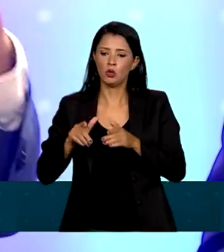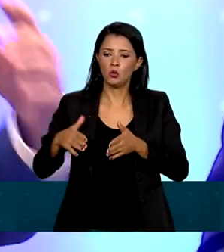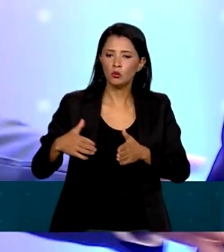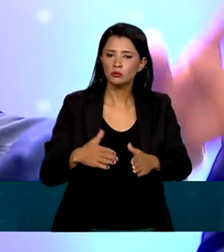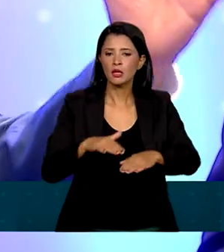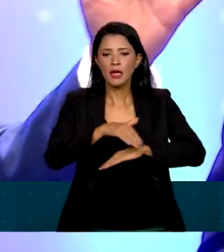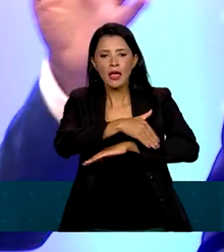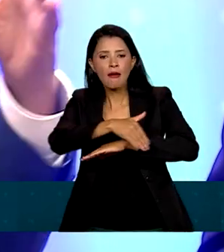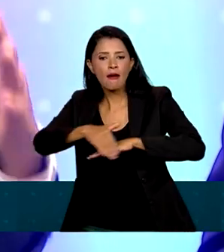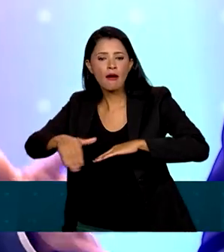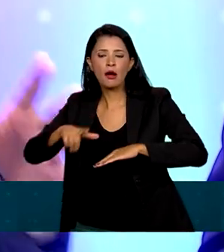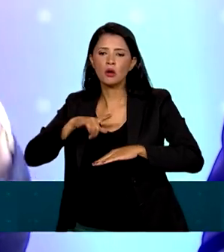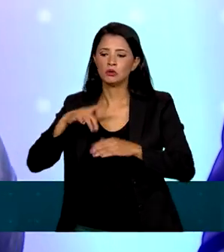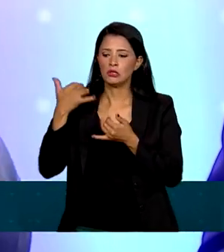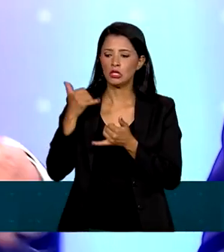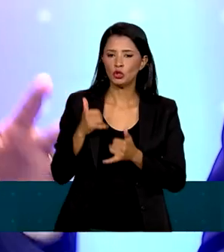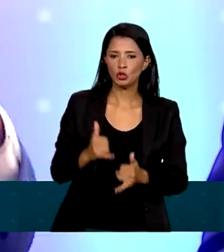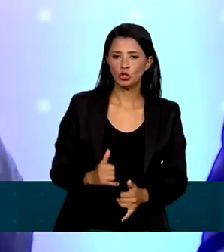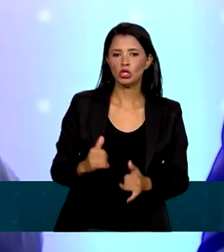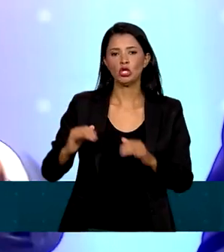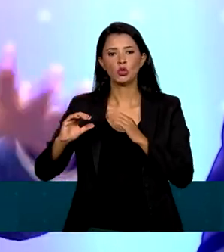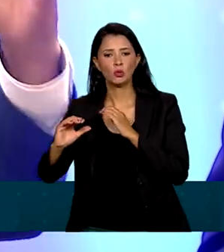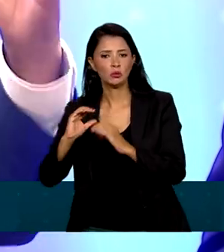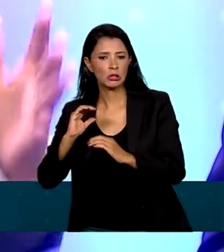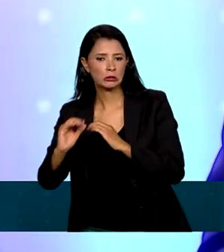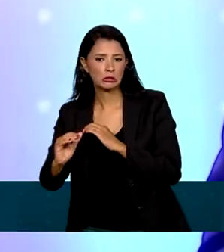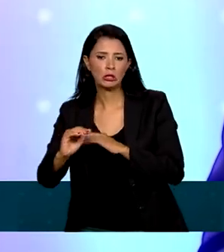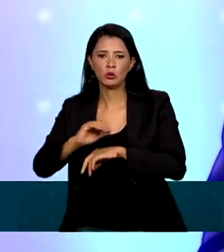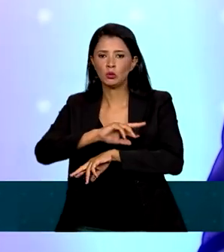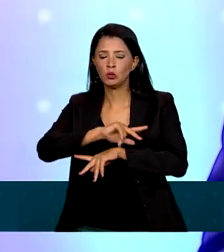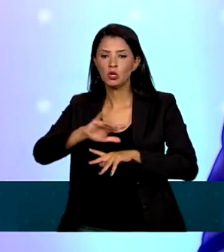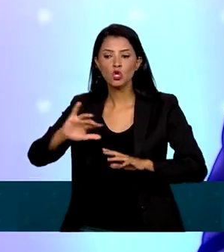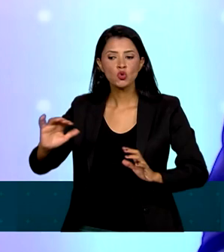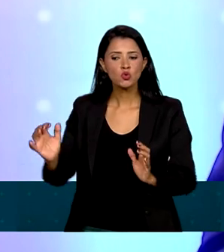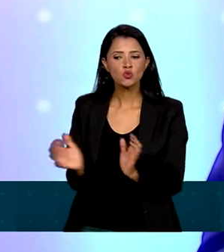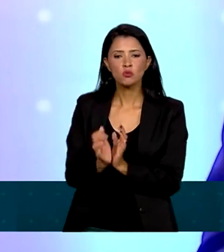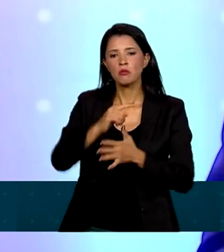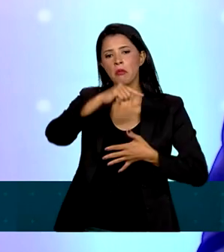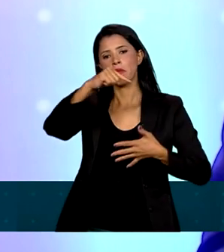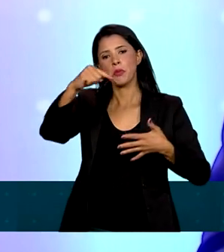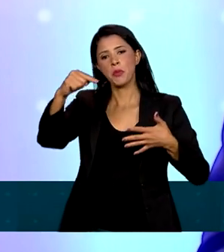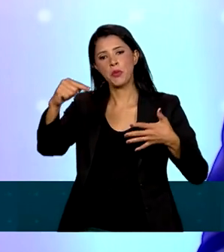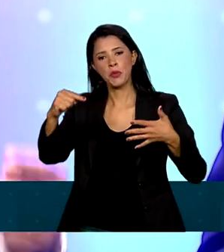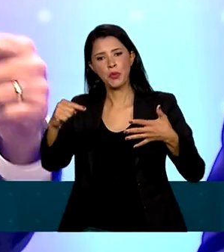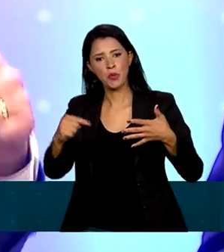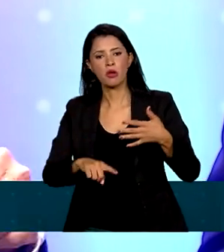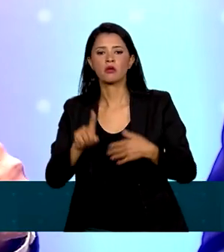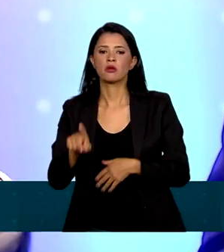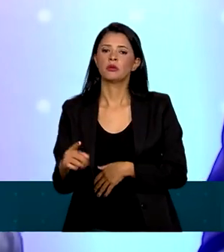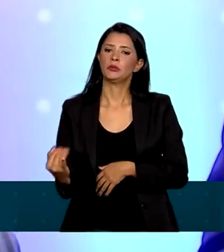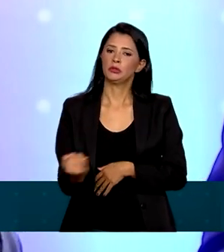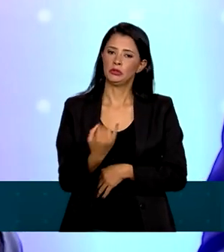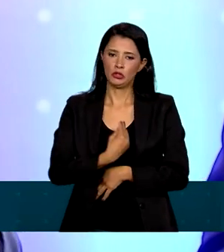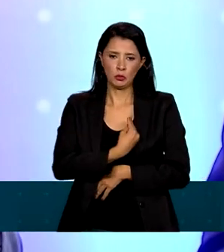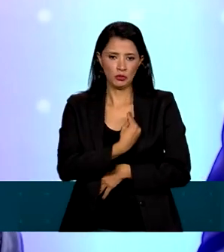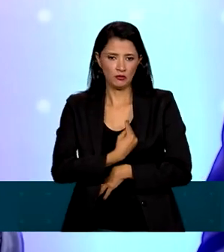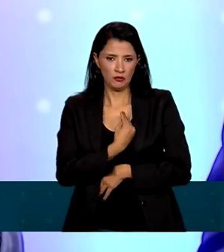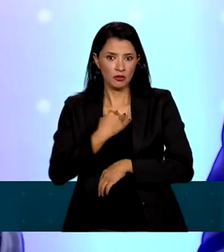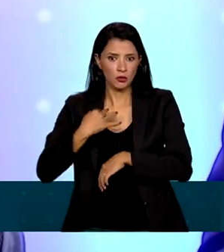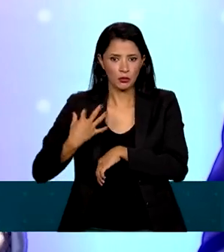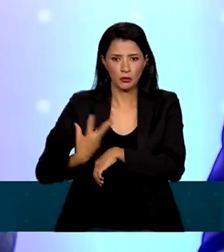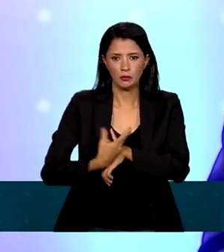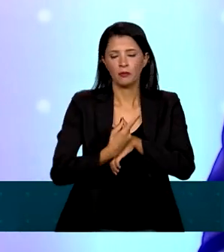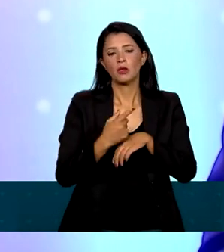asfalto, energia, comunicação, seja um conjunto de ações importantes, também o desafio